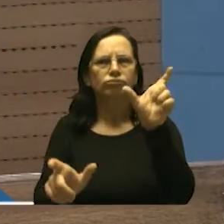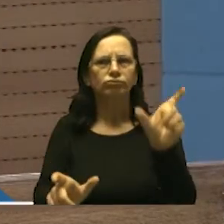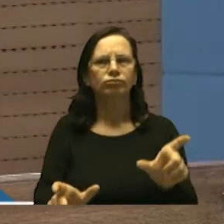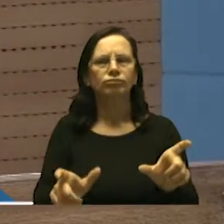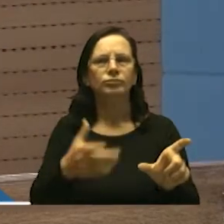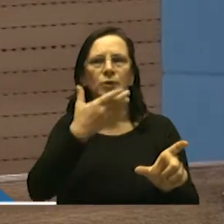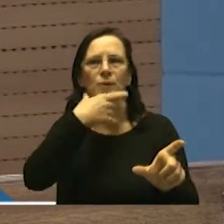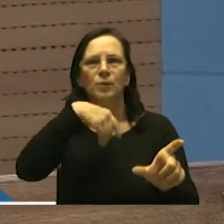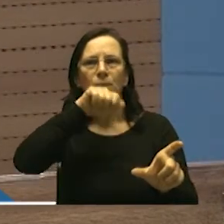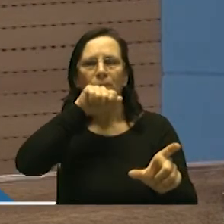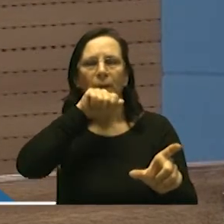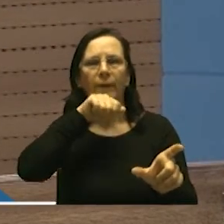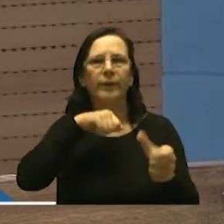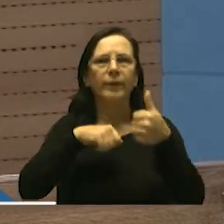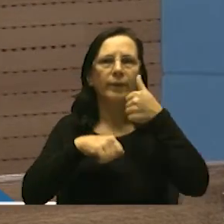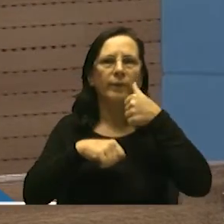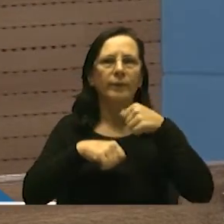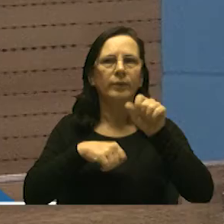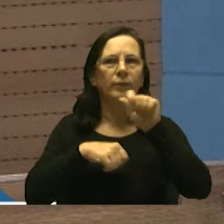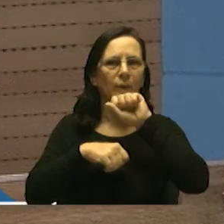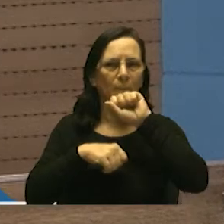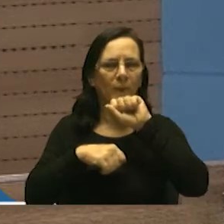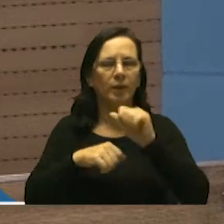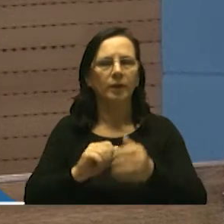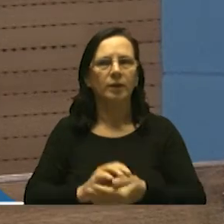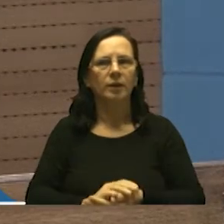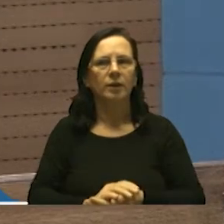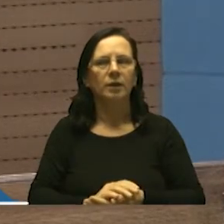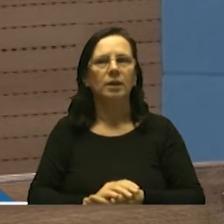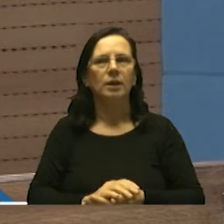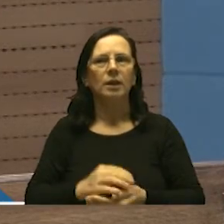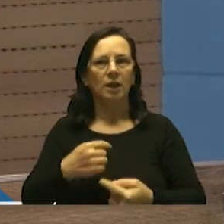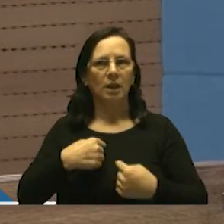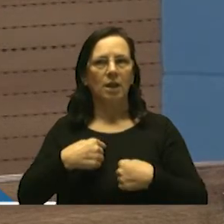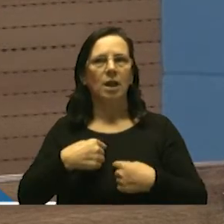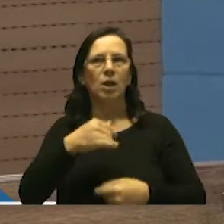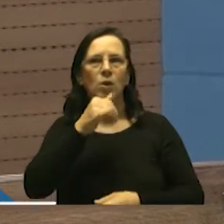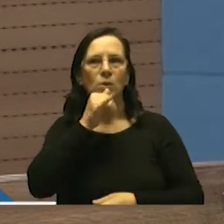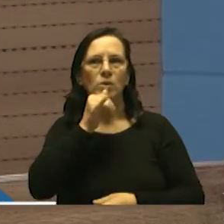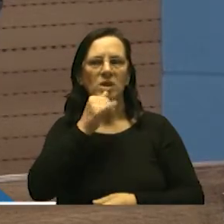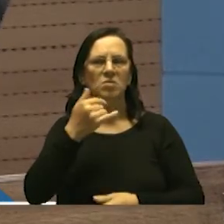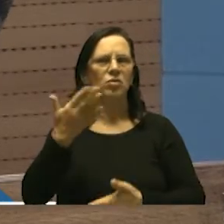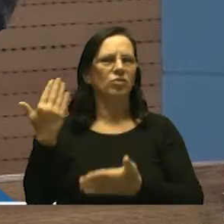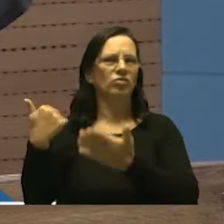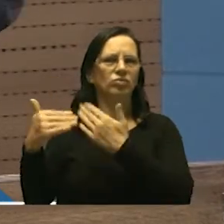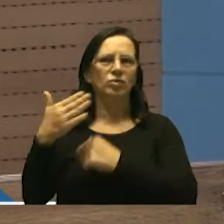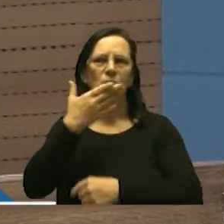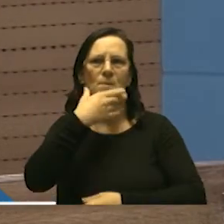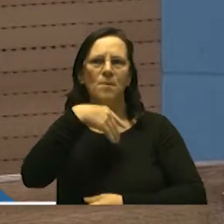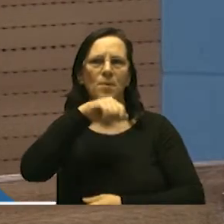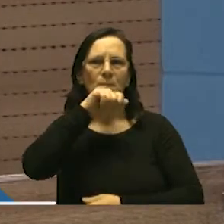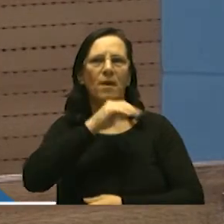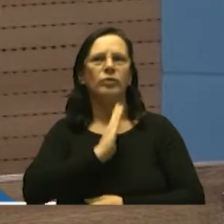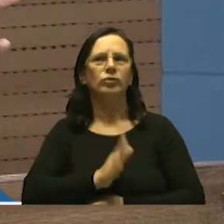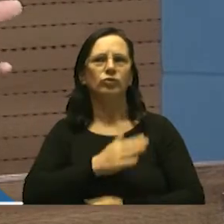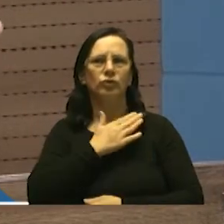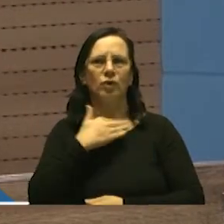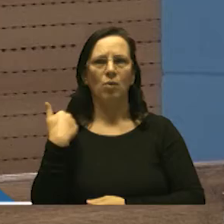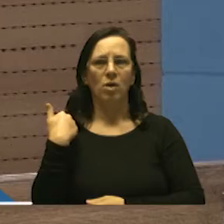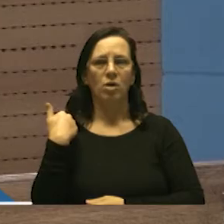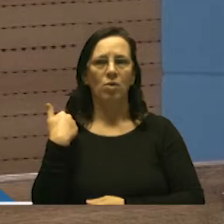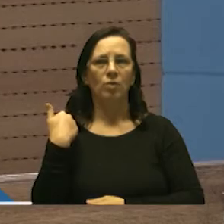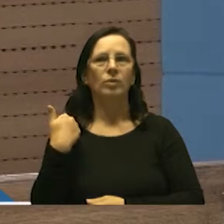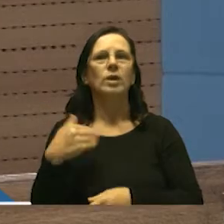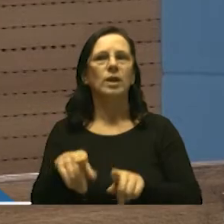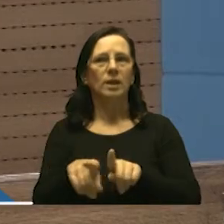e a figura da mãe por exemplo eu não tenho pai já não tenho mais pai e também não tenho mãe